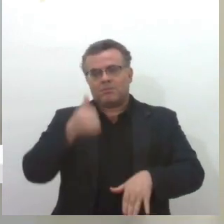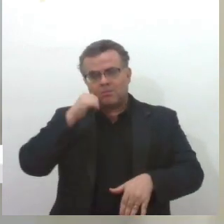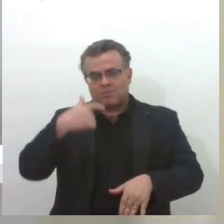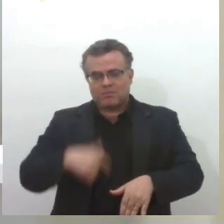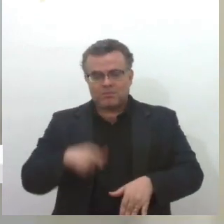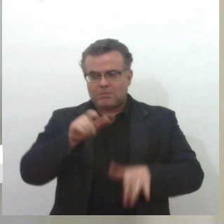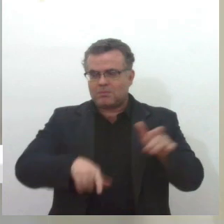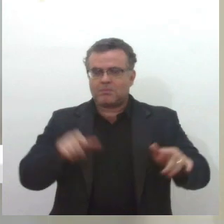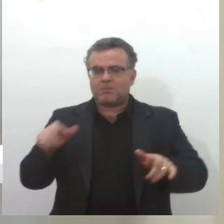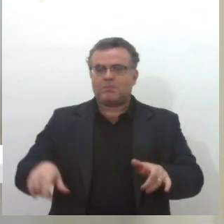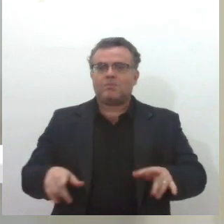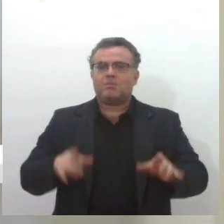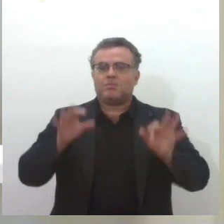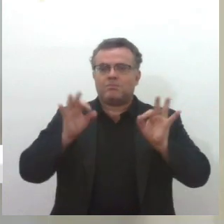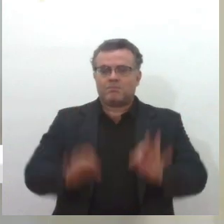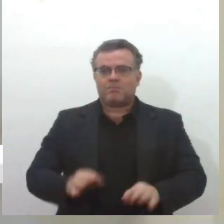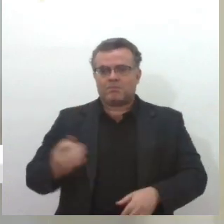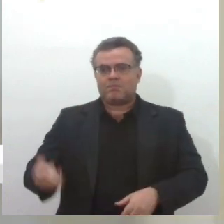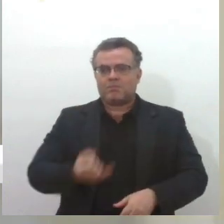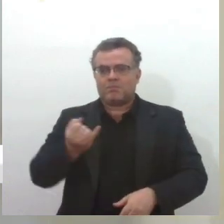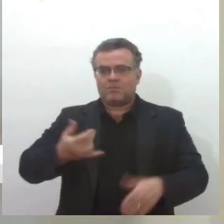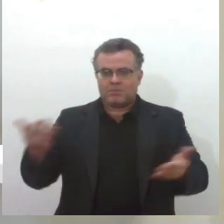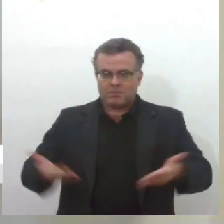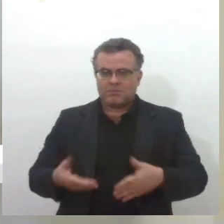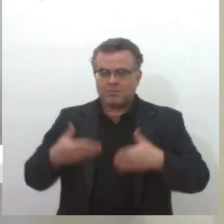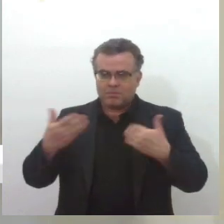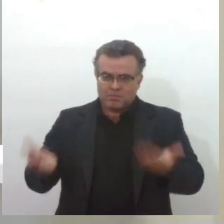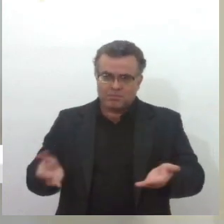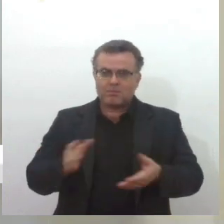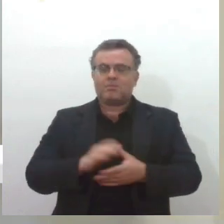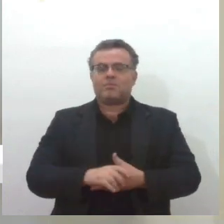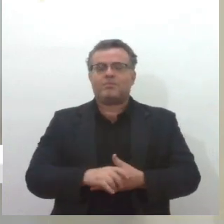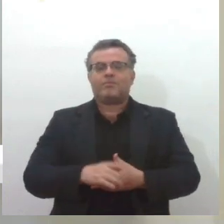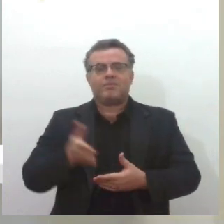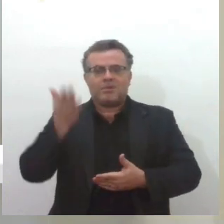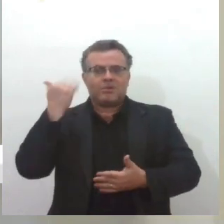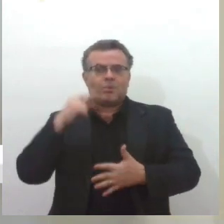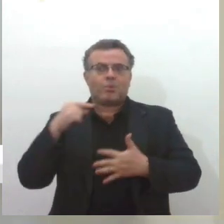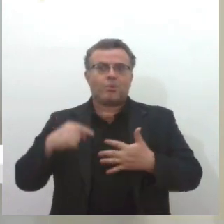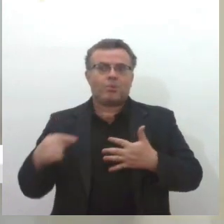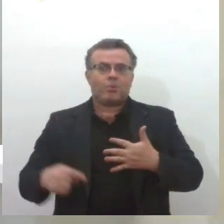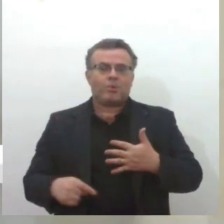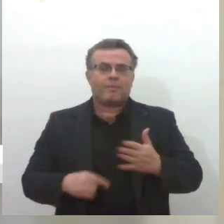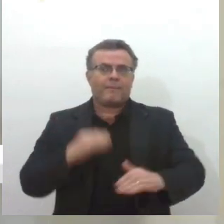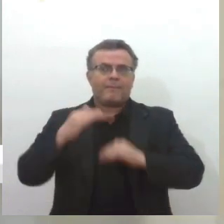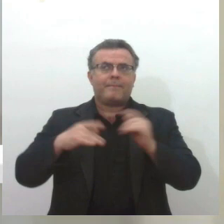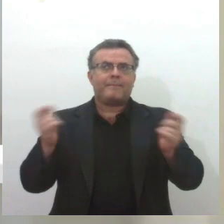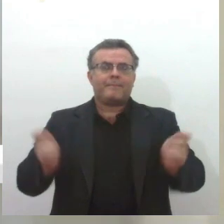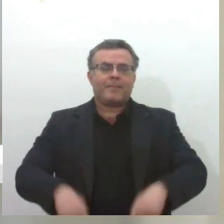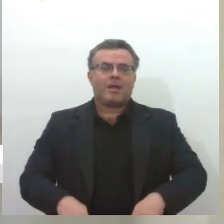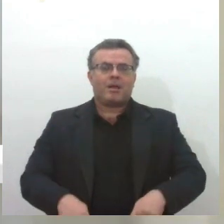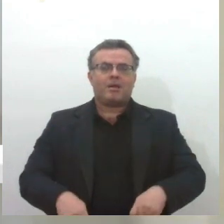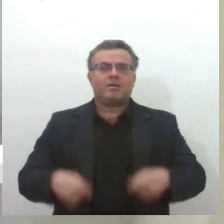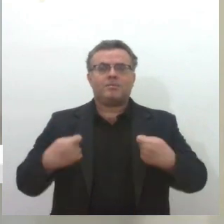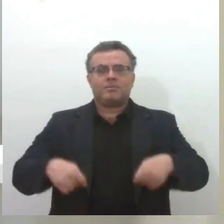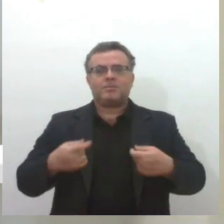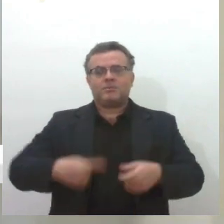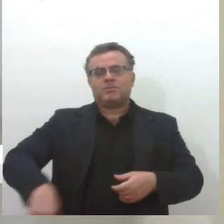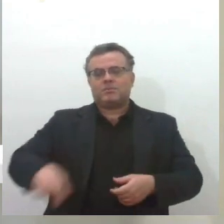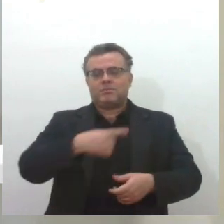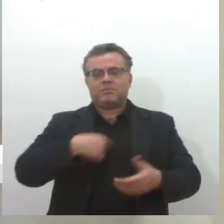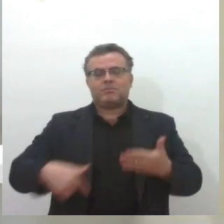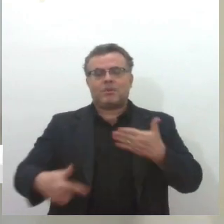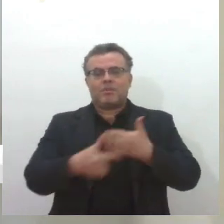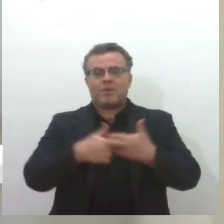para a Jeane, eu tenho certeza que é muito importante nesse sentido. Eu sei que muita coisa ainda está para evoluir, mas o nosso papel, a nossa função, pelo menos nesse